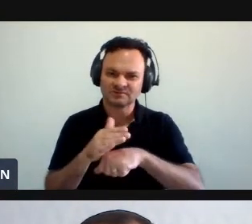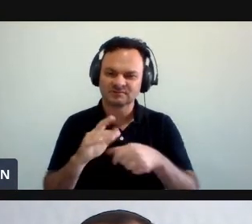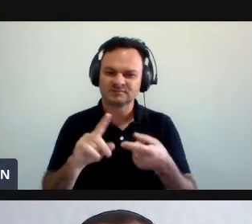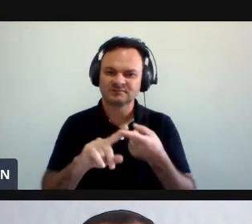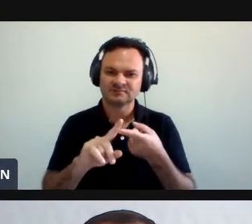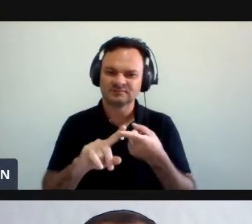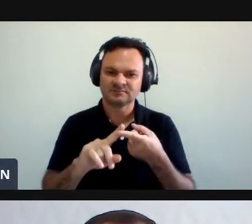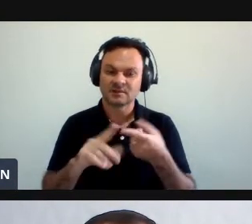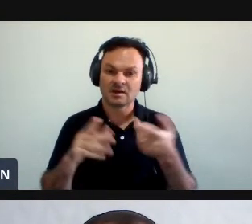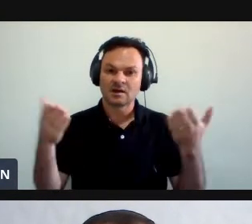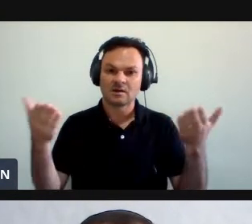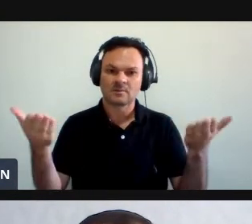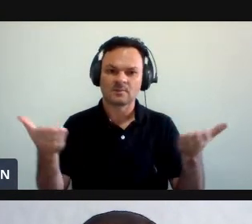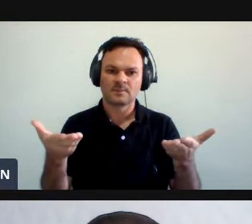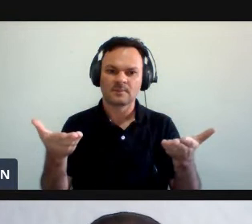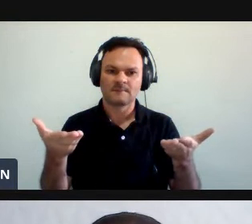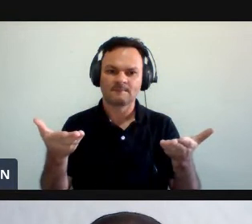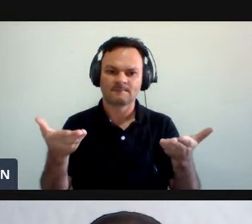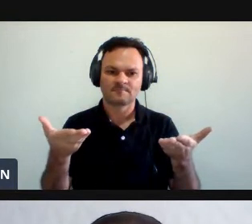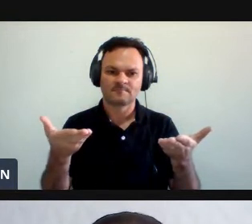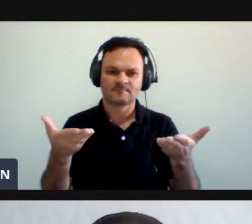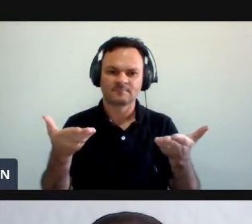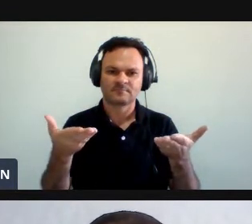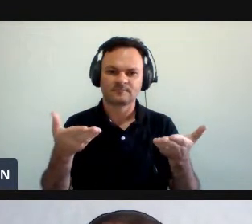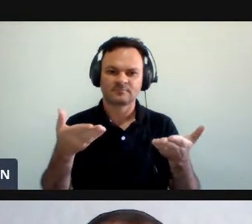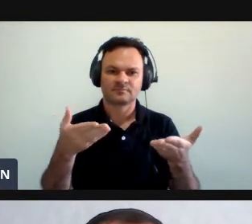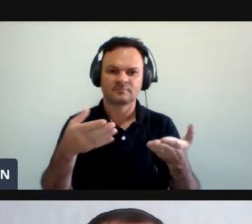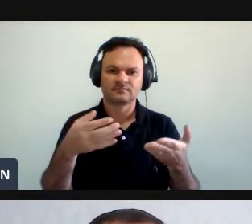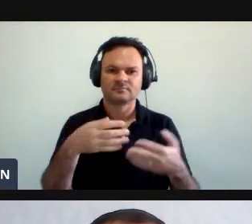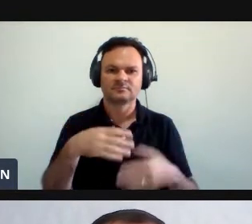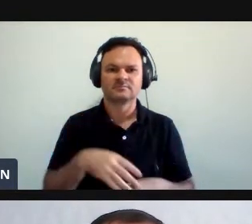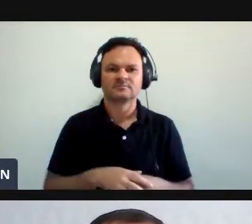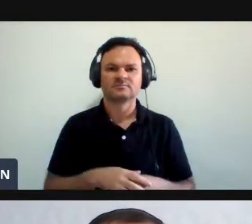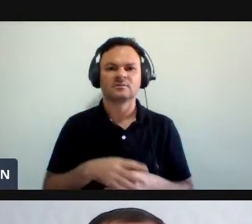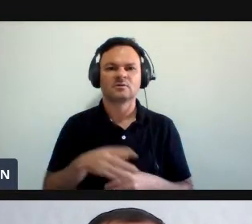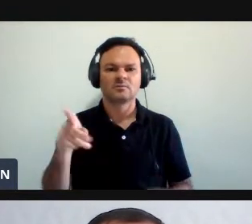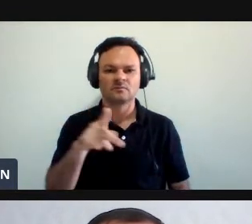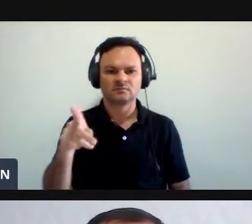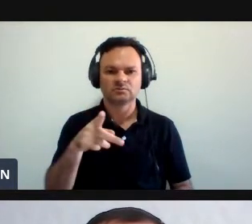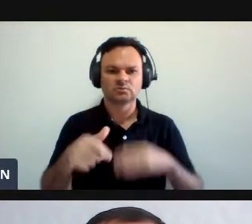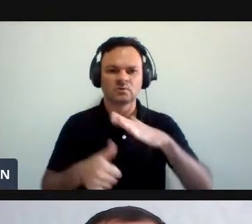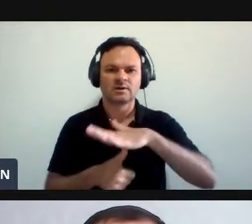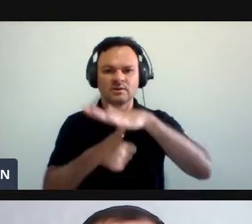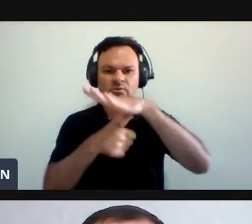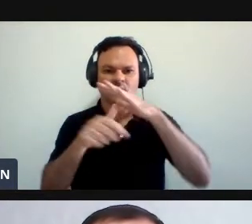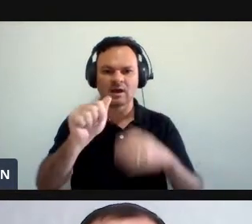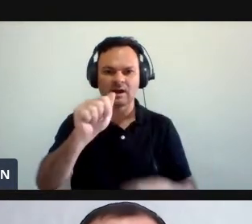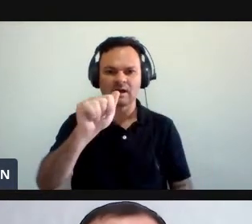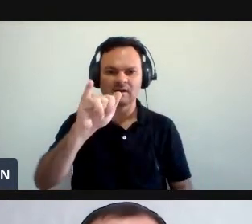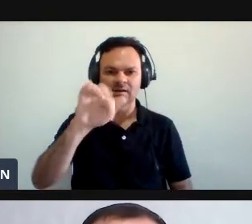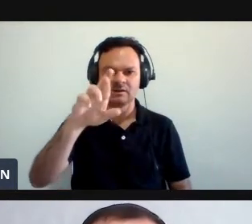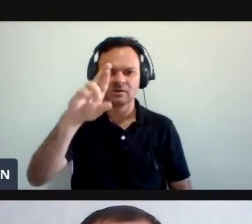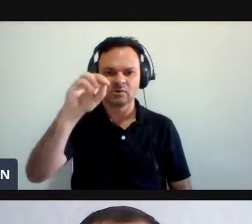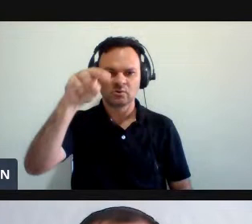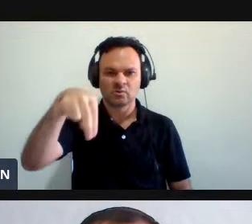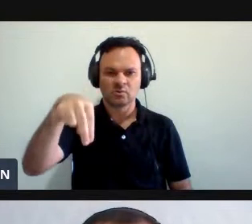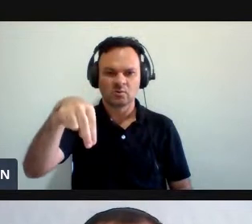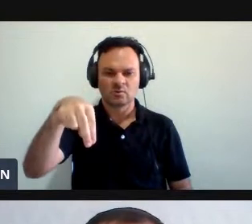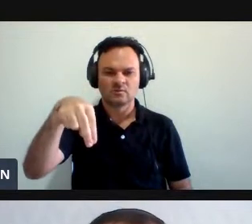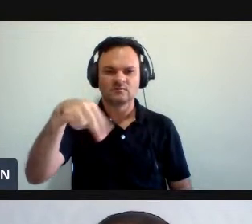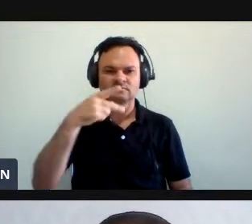instante, passo a palavra para o professor Ayrão Aparecido Silva de Mello, reitor da UFAP,